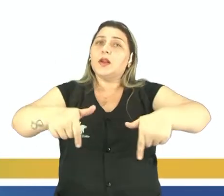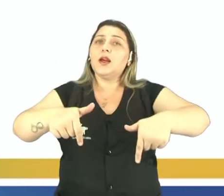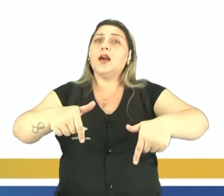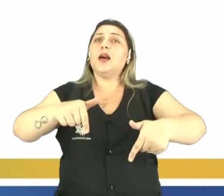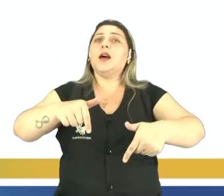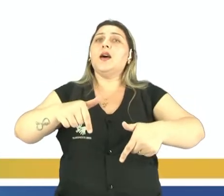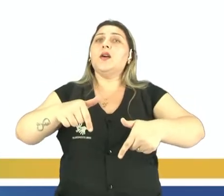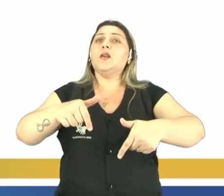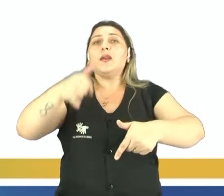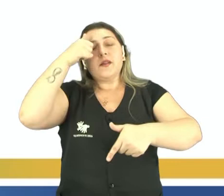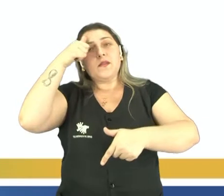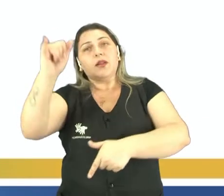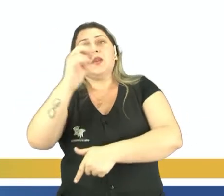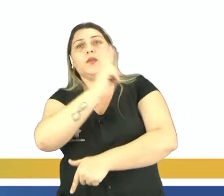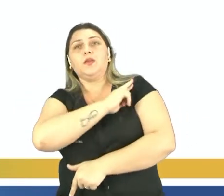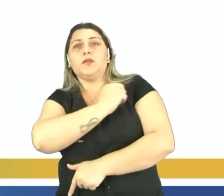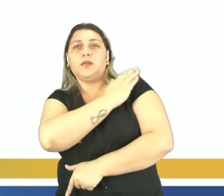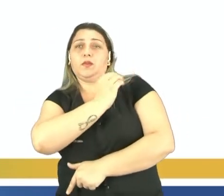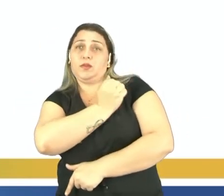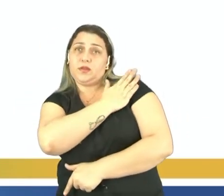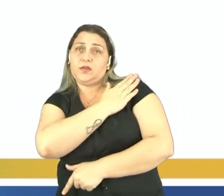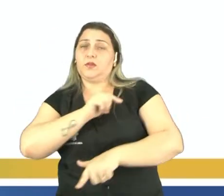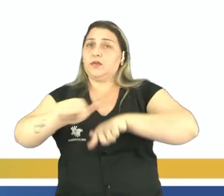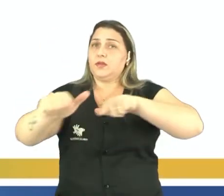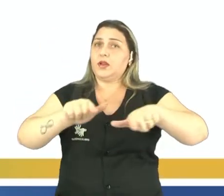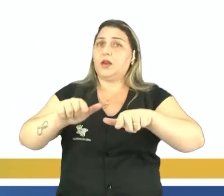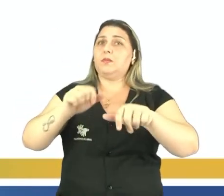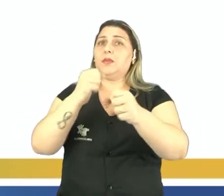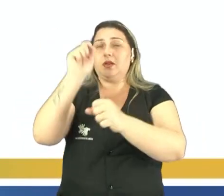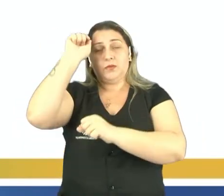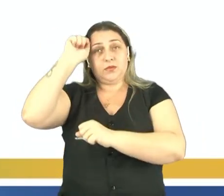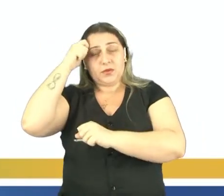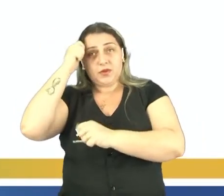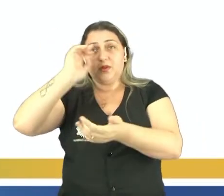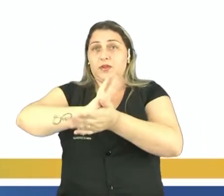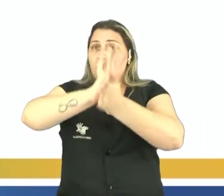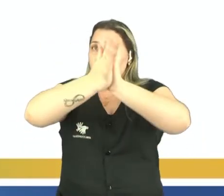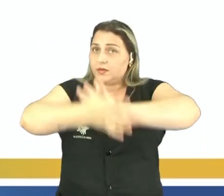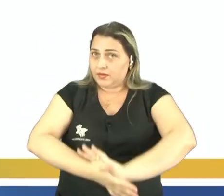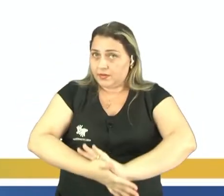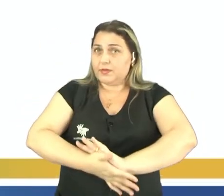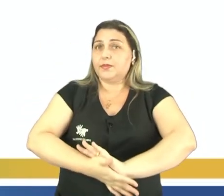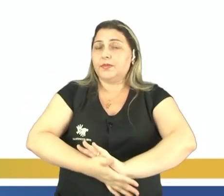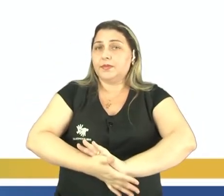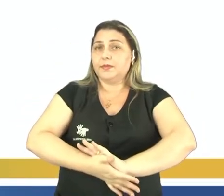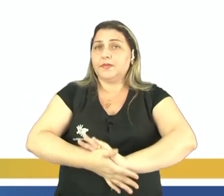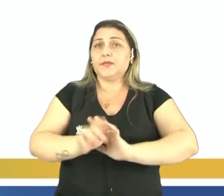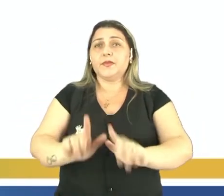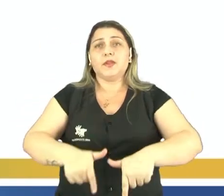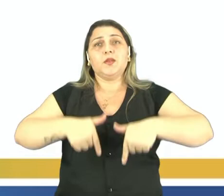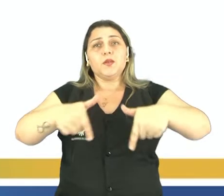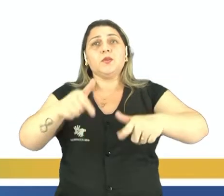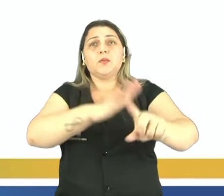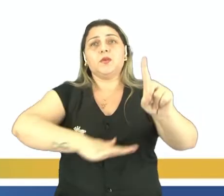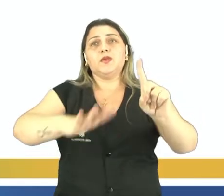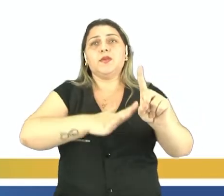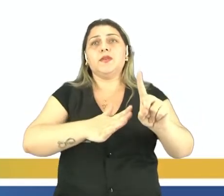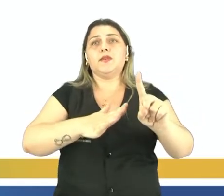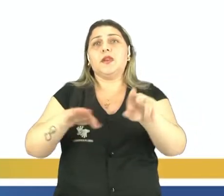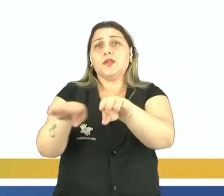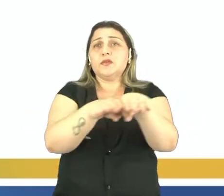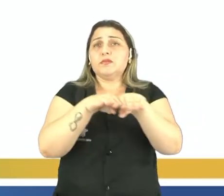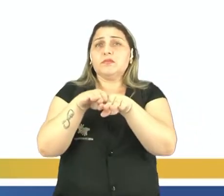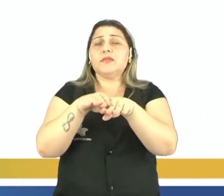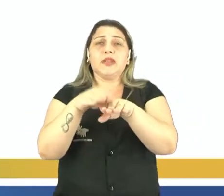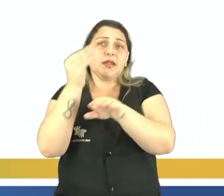racismo, os preconceitos, o trabalho escravo, a discriminação, que lutam por uma sociedade mais justa,